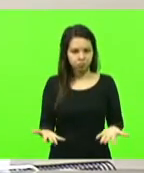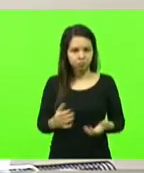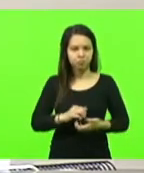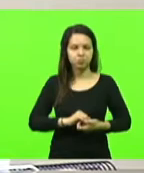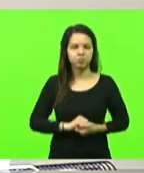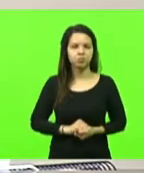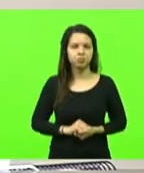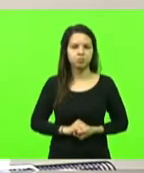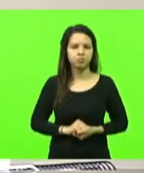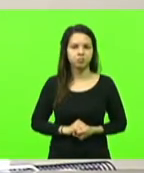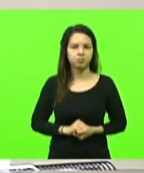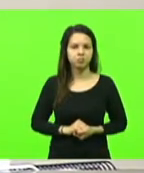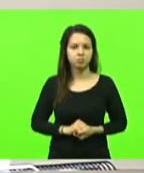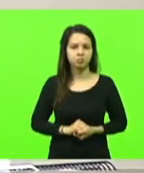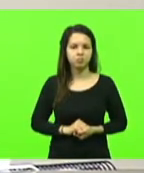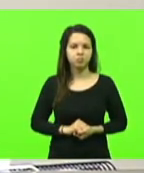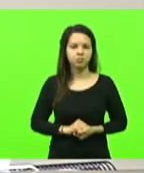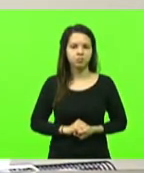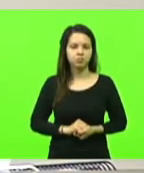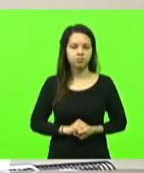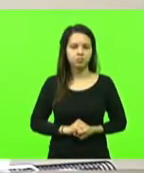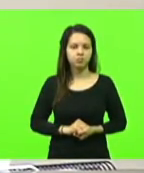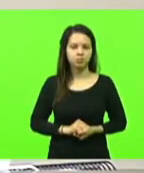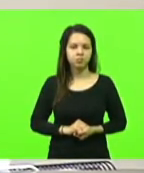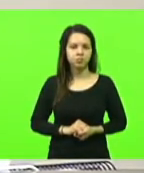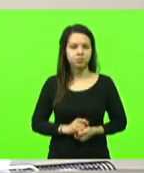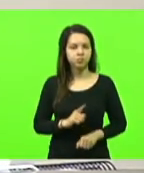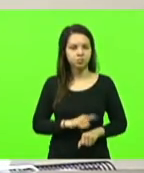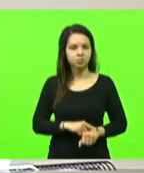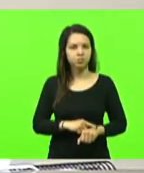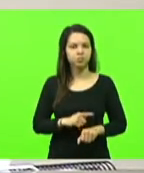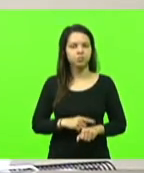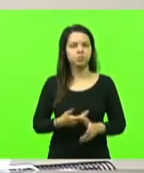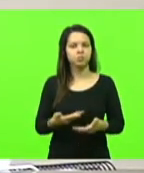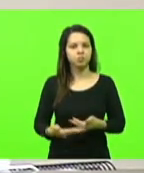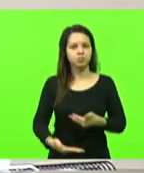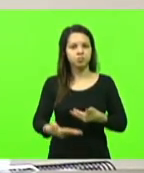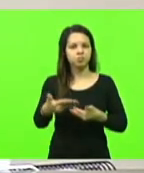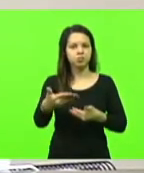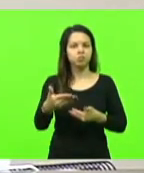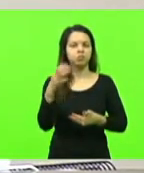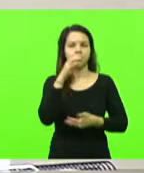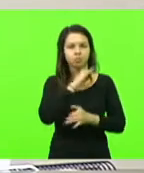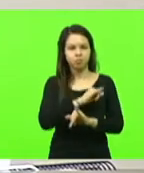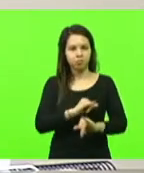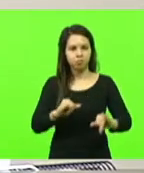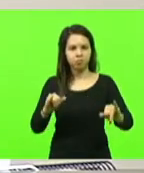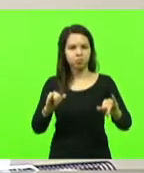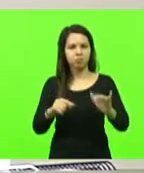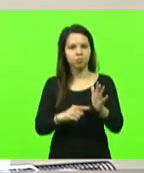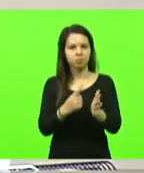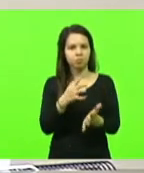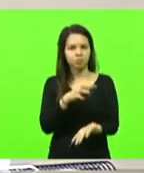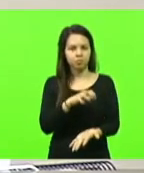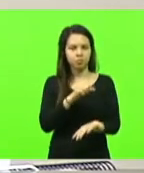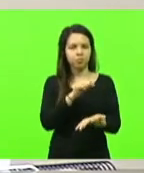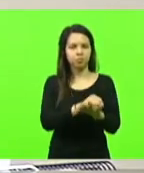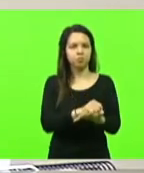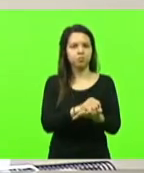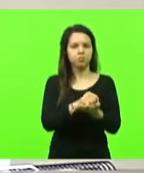distribuição de expedientes. Imediatamente entraremos em breves comunicações e o primeiro deputado inscrito no dia de hoje